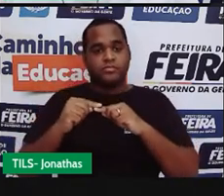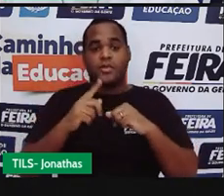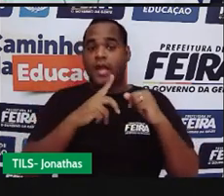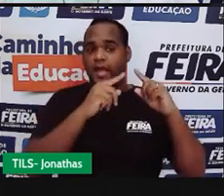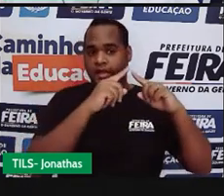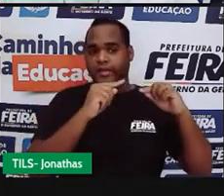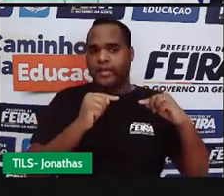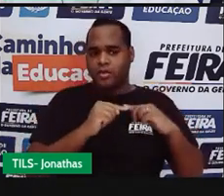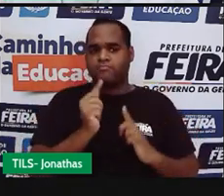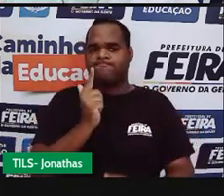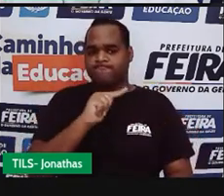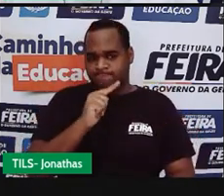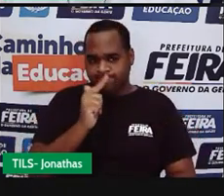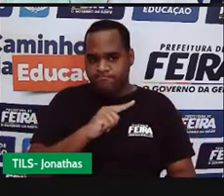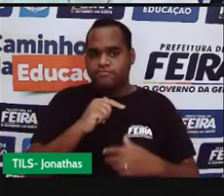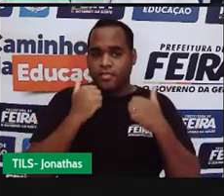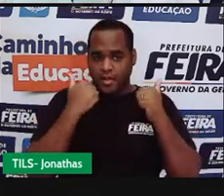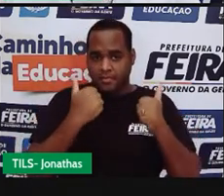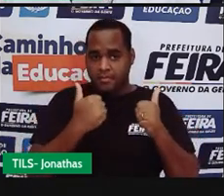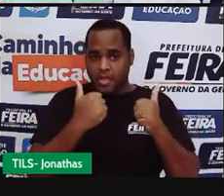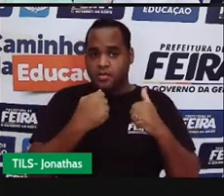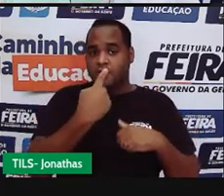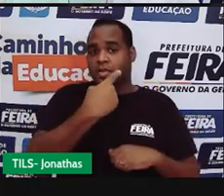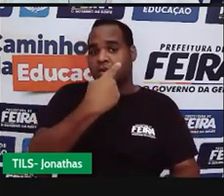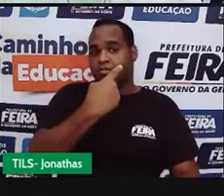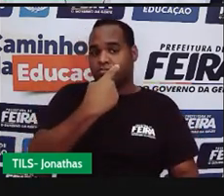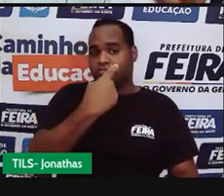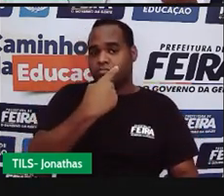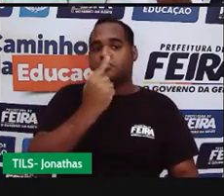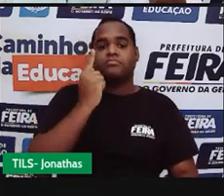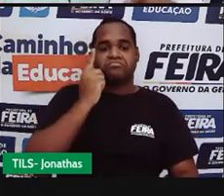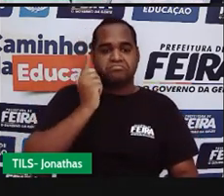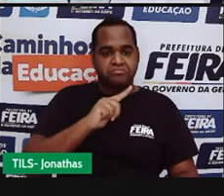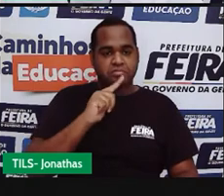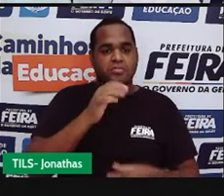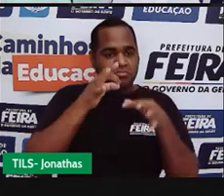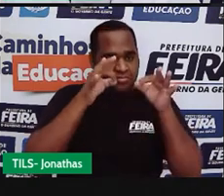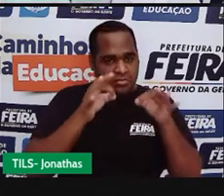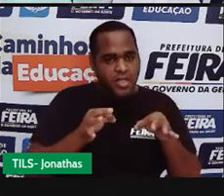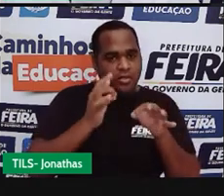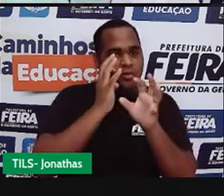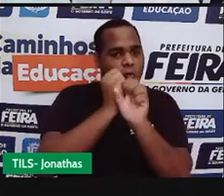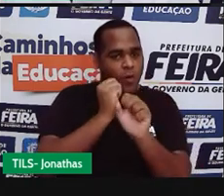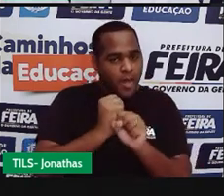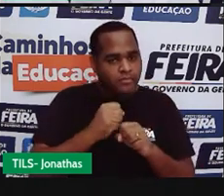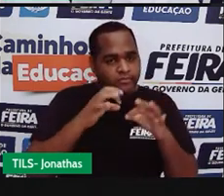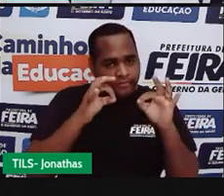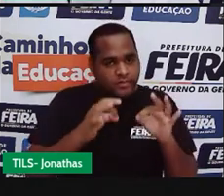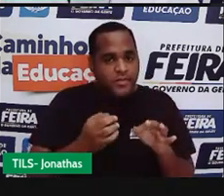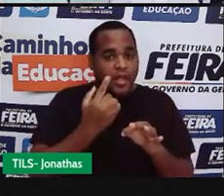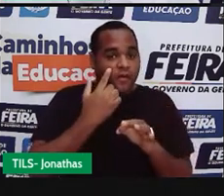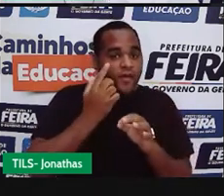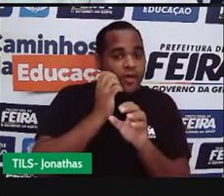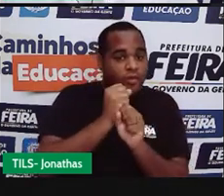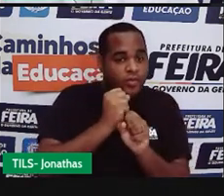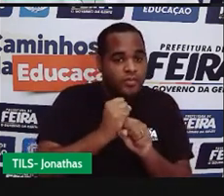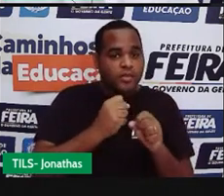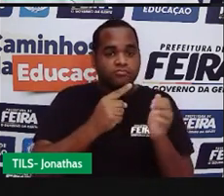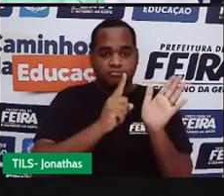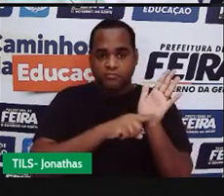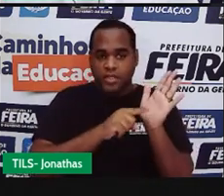que deu triângulo, quando você pega dois lados, faz uma conta de menos,